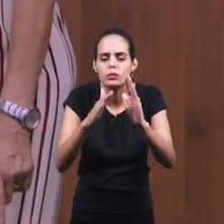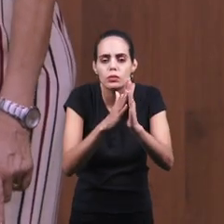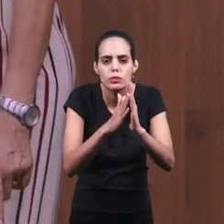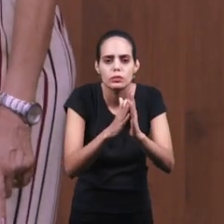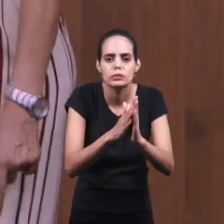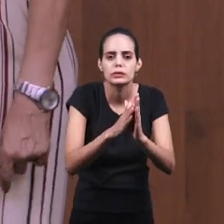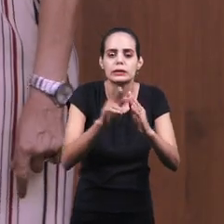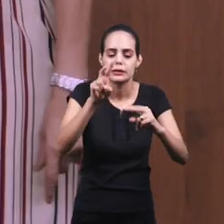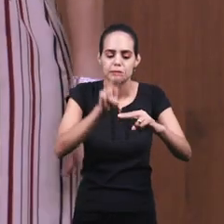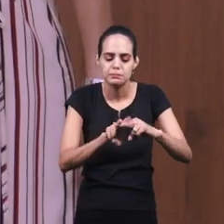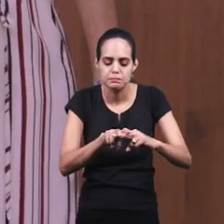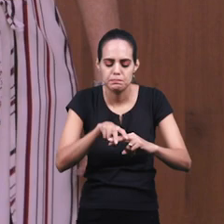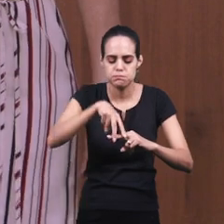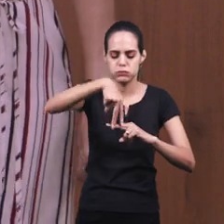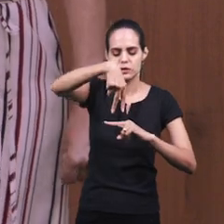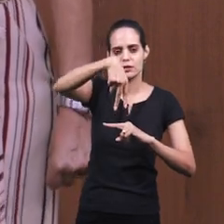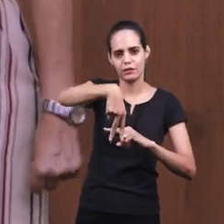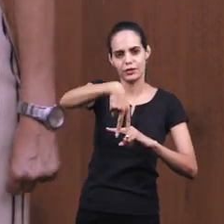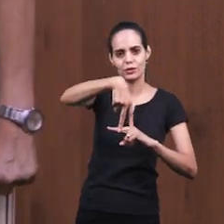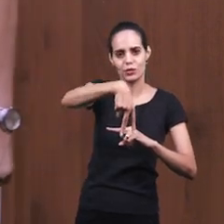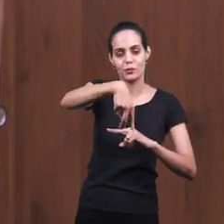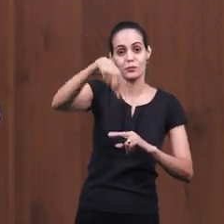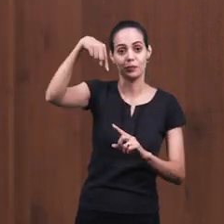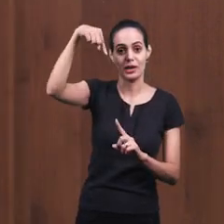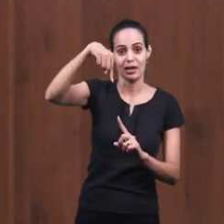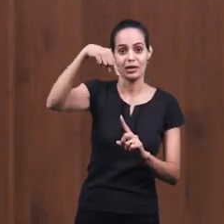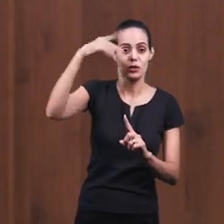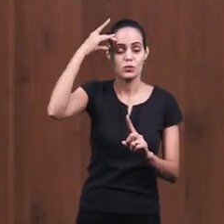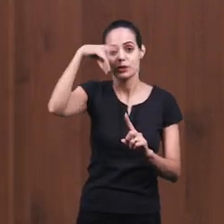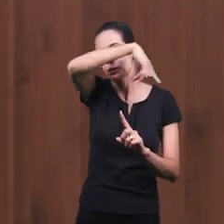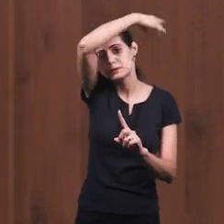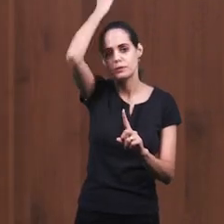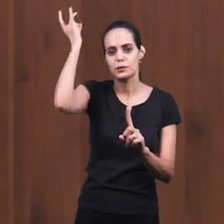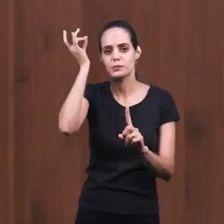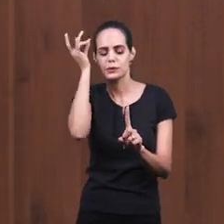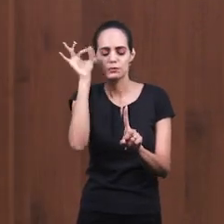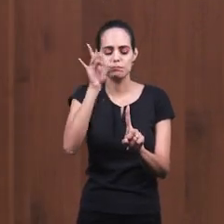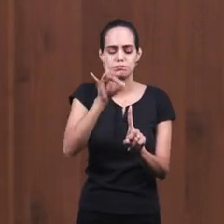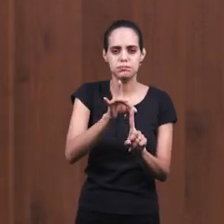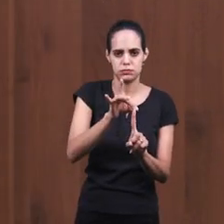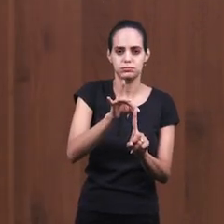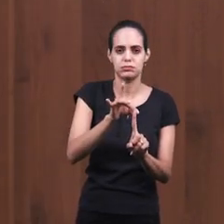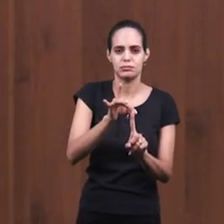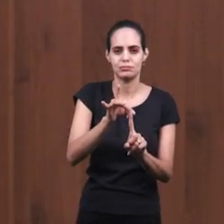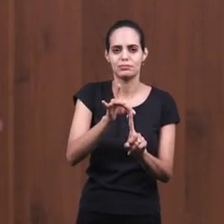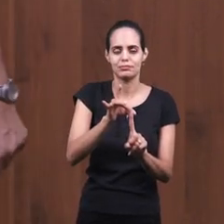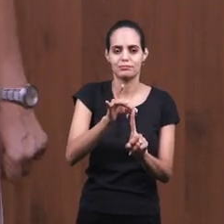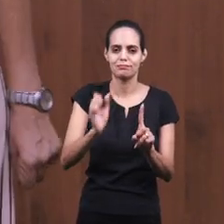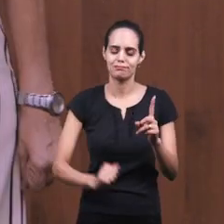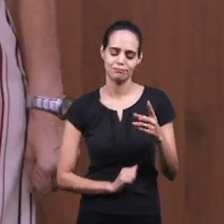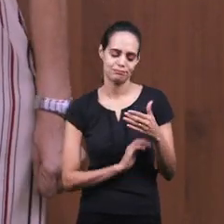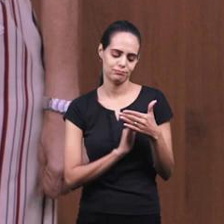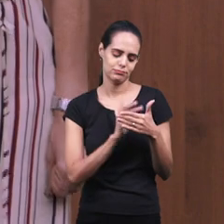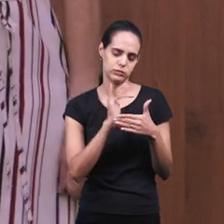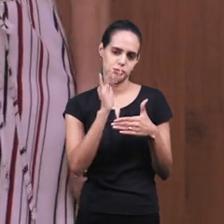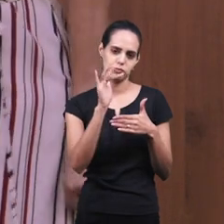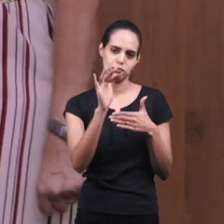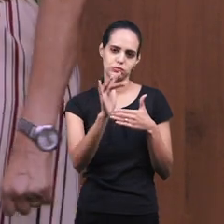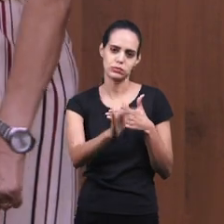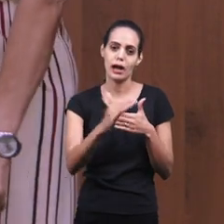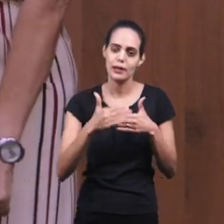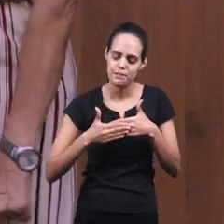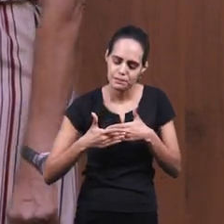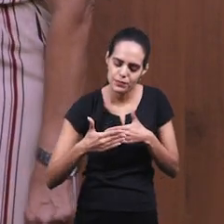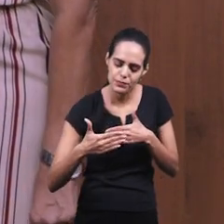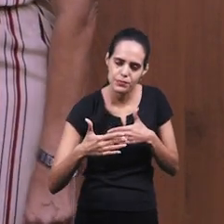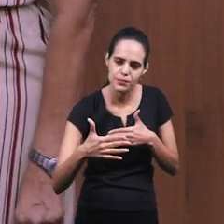se levantou E foi batizado E a partir daquele dia Ele começou a pregar